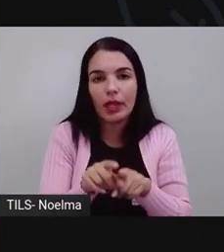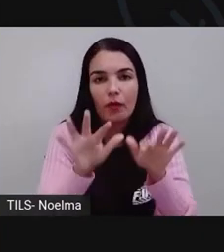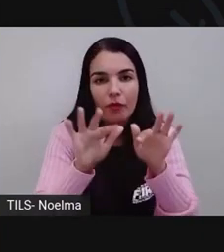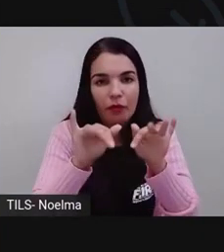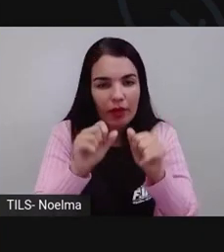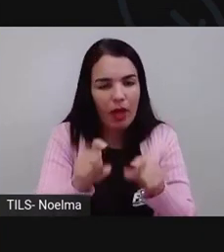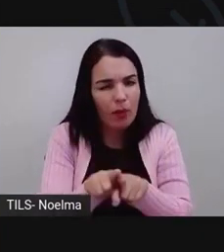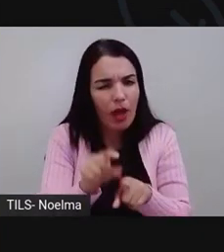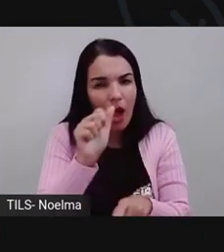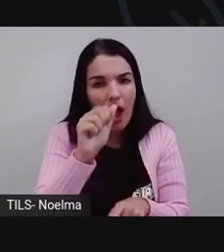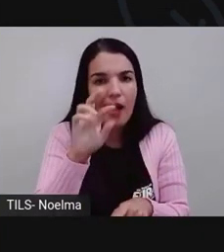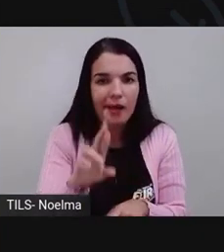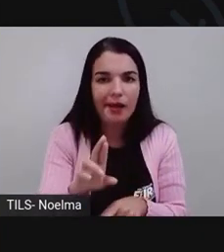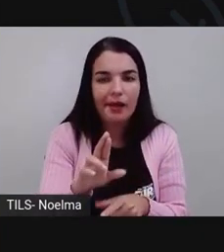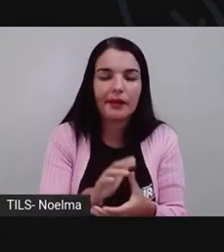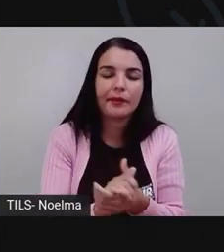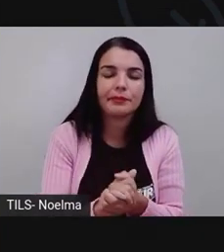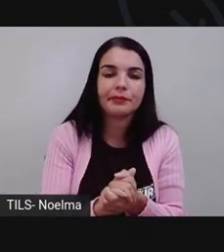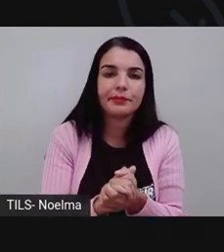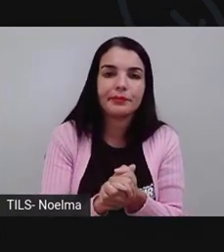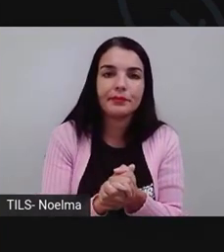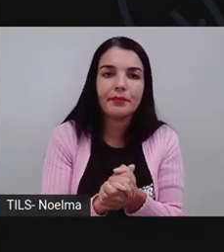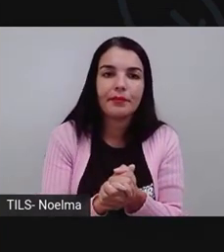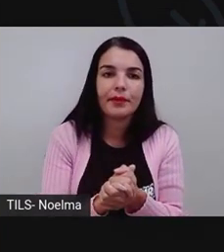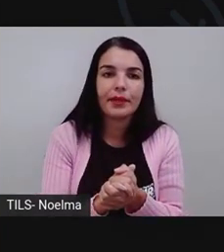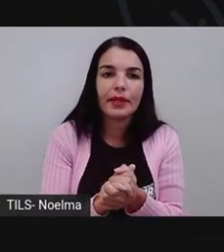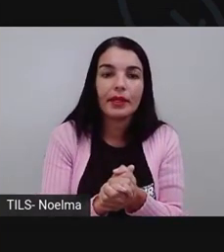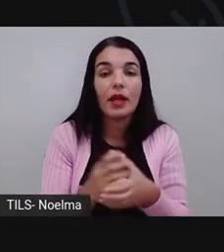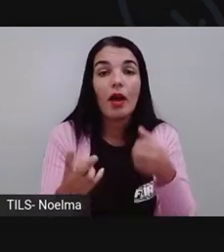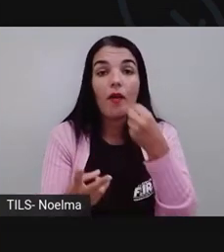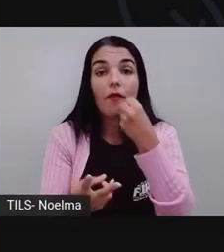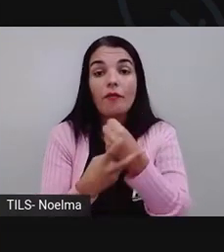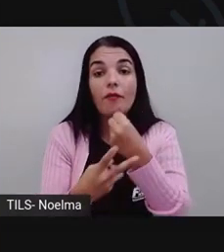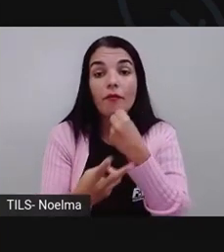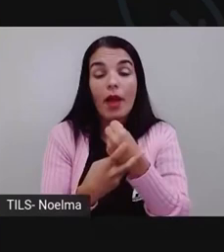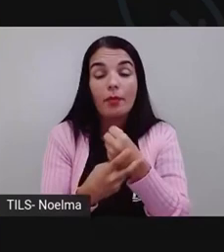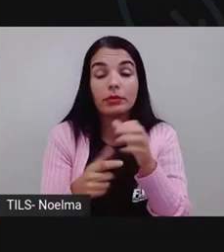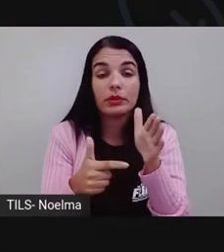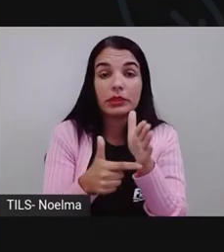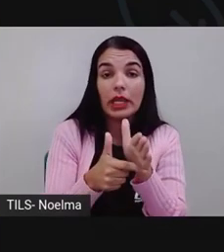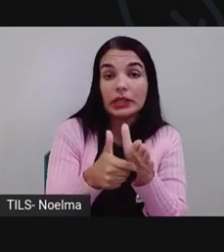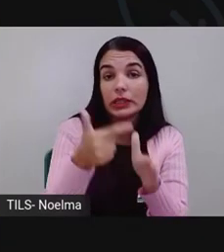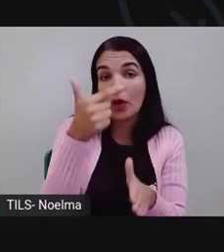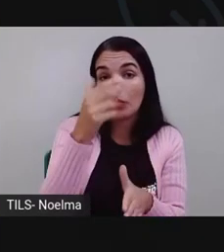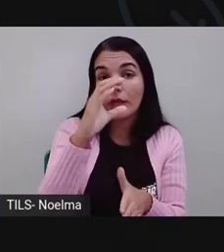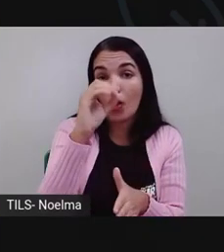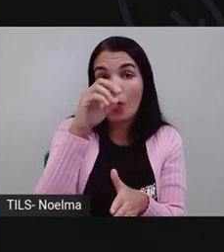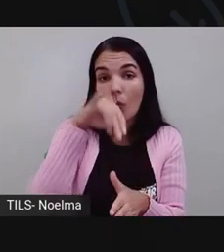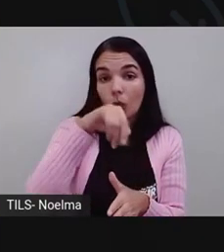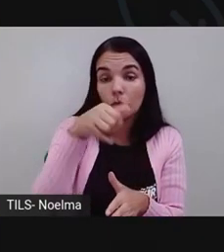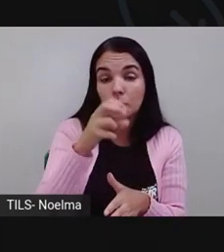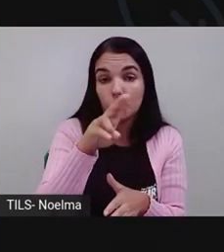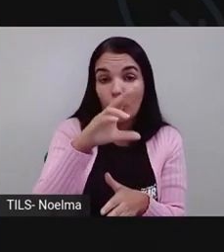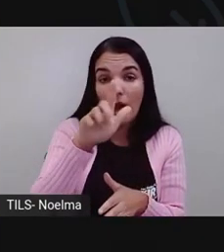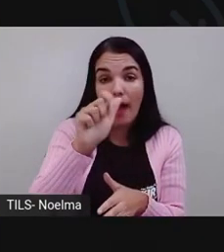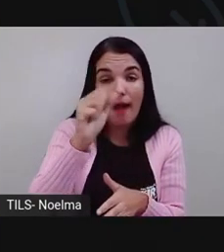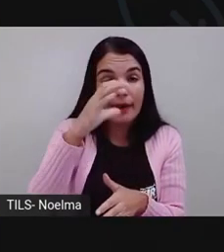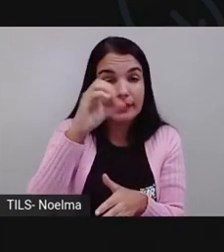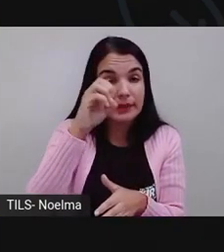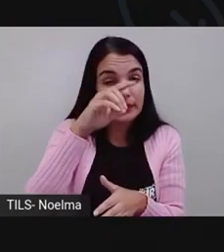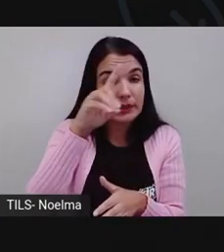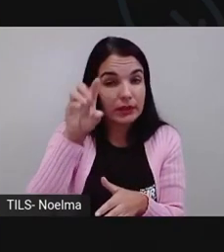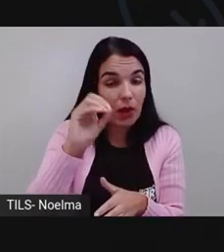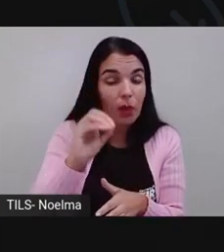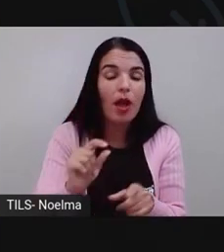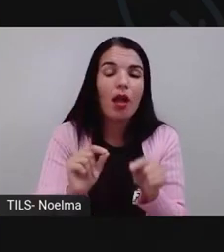da primeira conjugação, certo? Os verbos da segunda conjugação, são